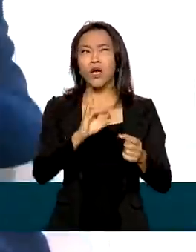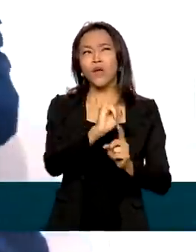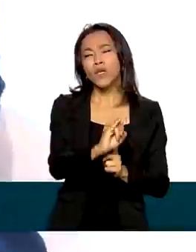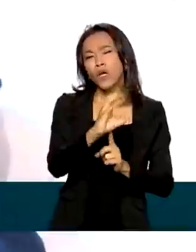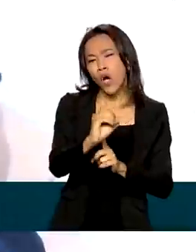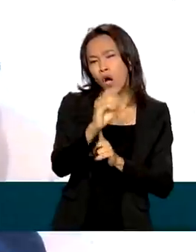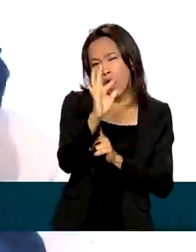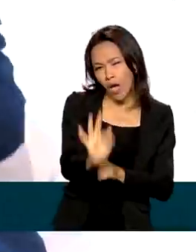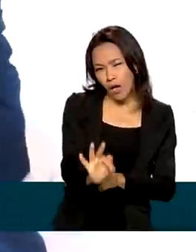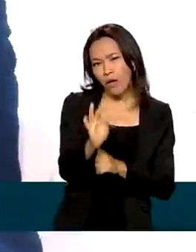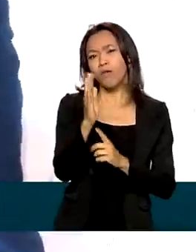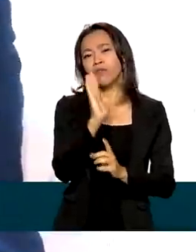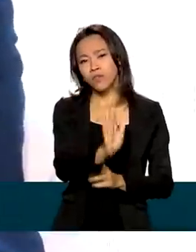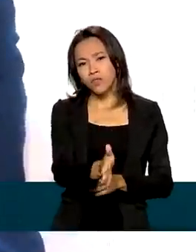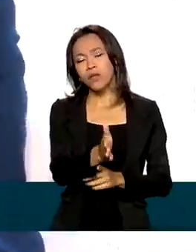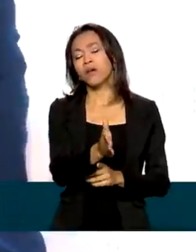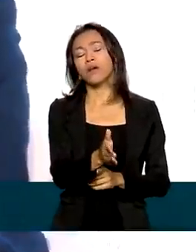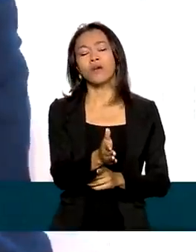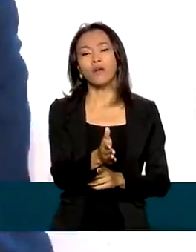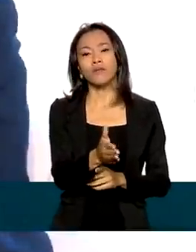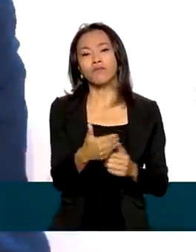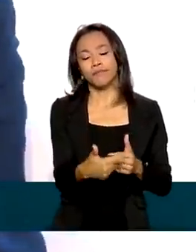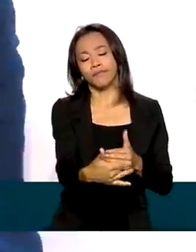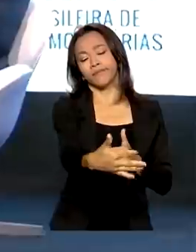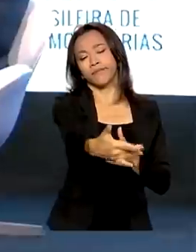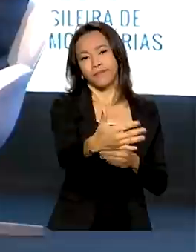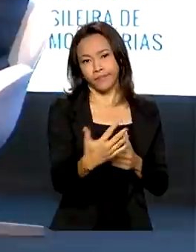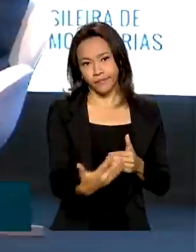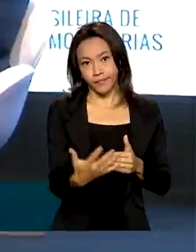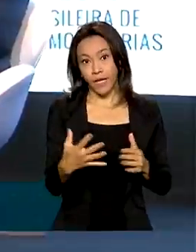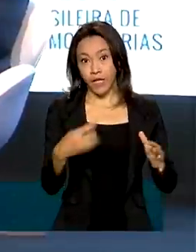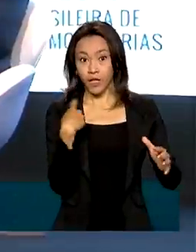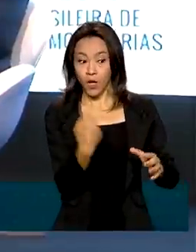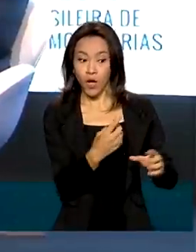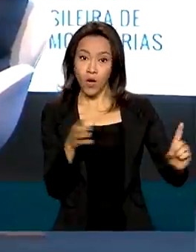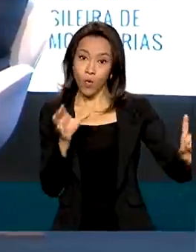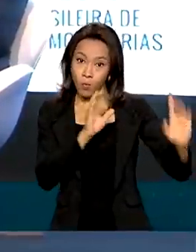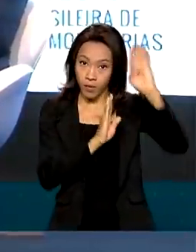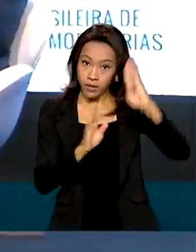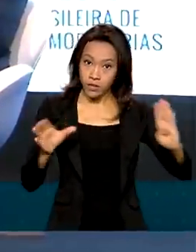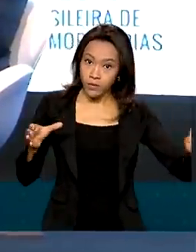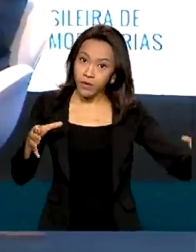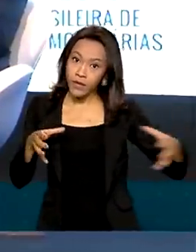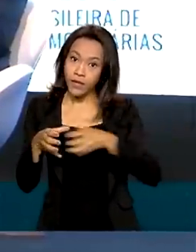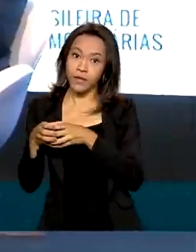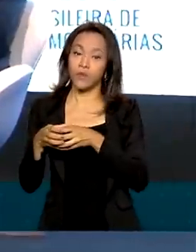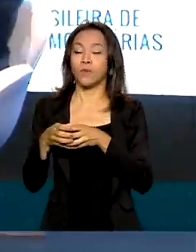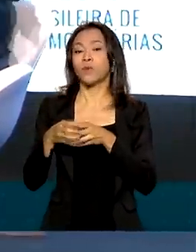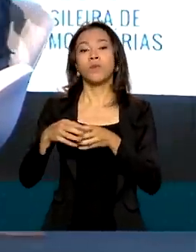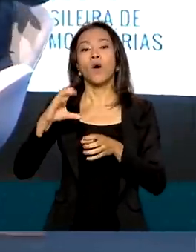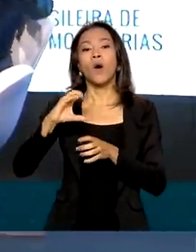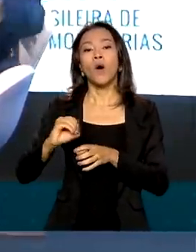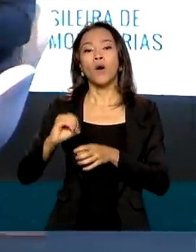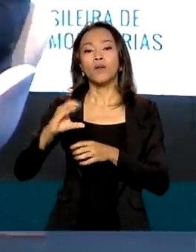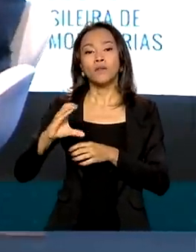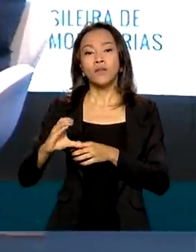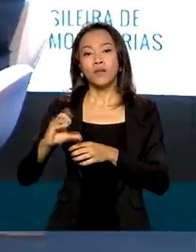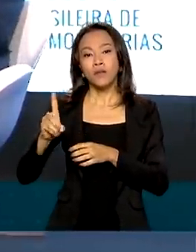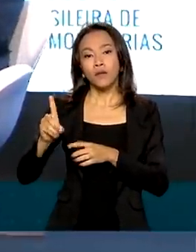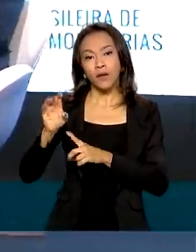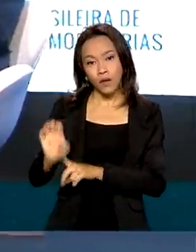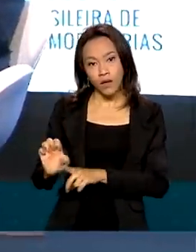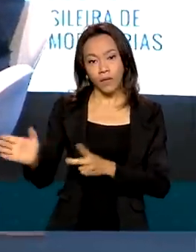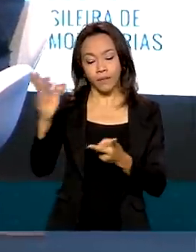para os próximos anos com a nossa entrada na OCDE, IOF sobre câmbio. Nós já zeramos o